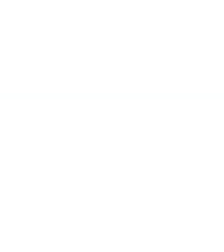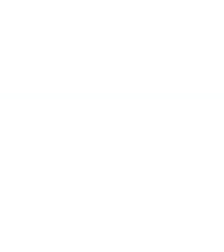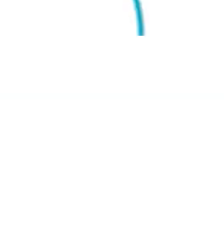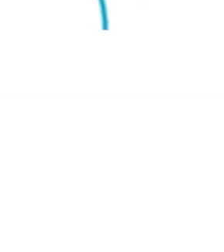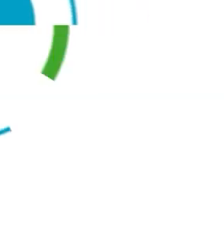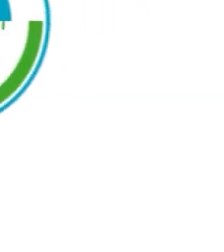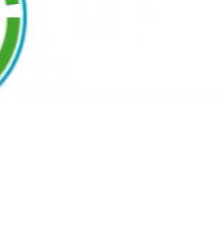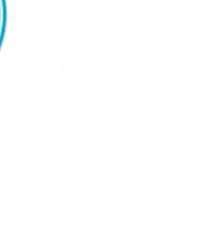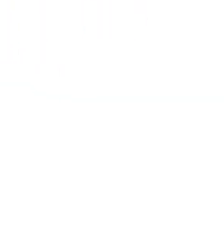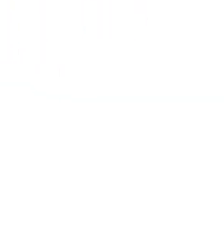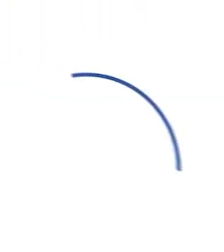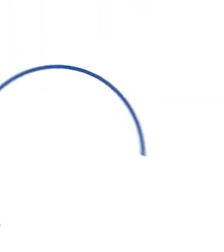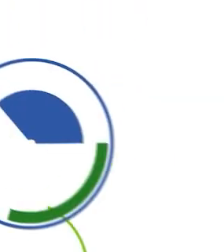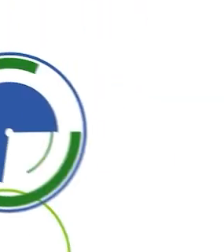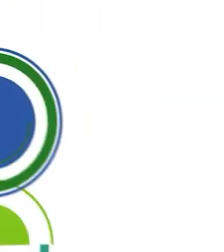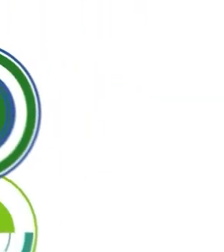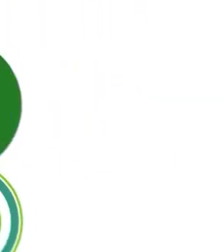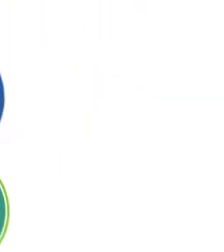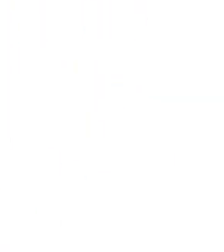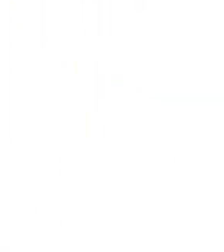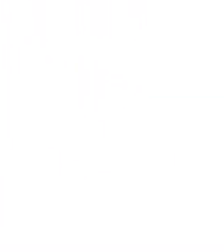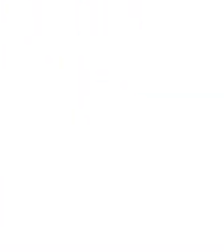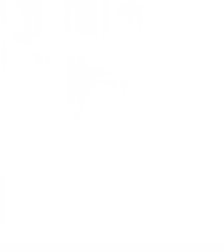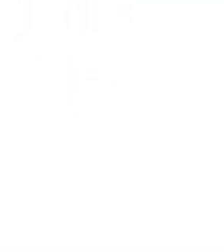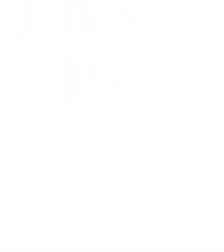Tchau. Tchau. Tchau.